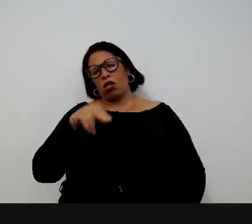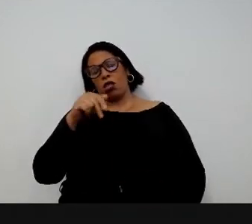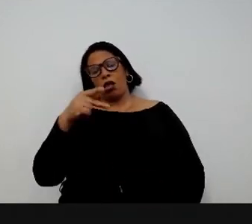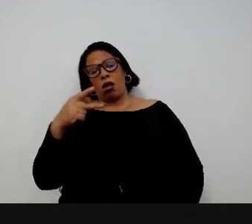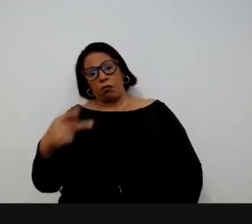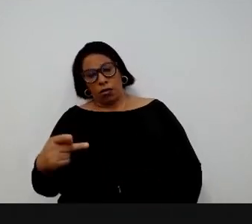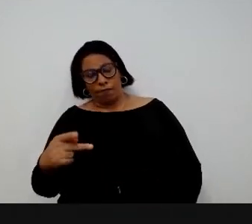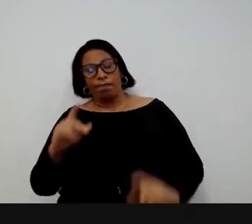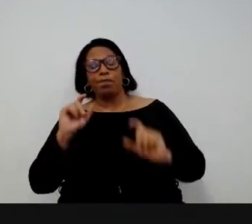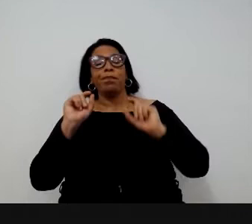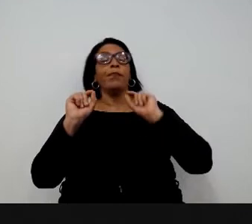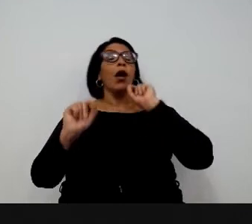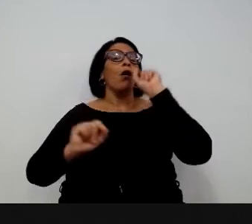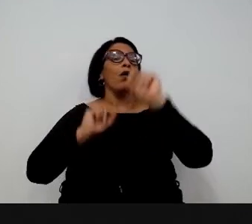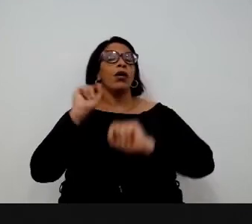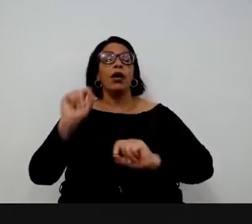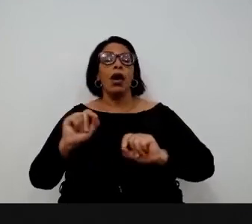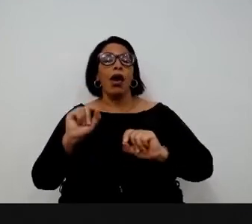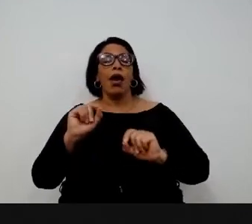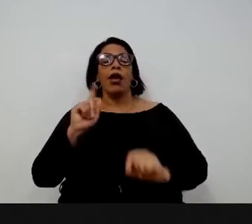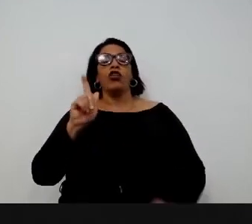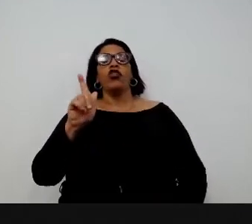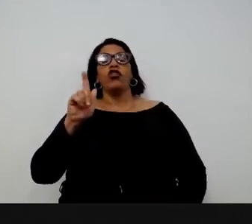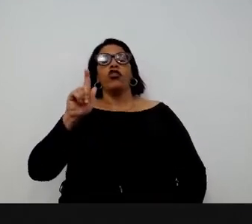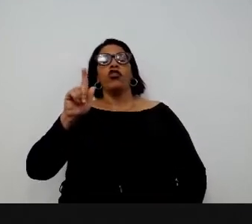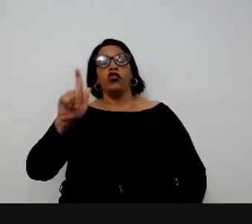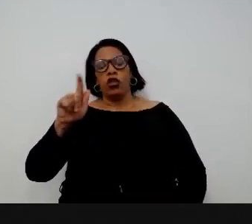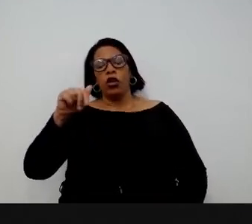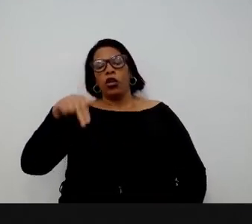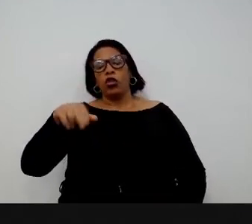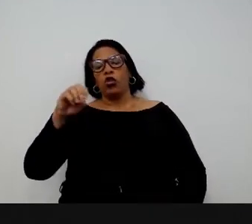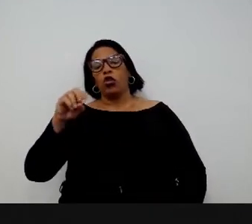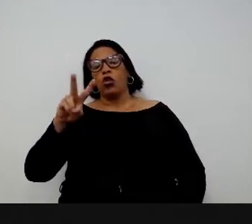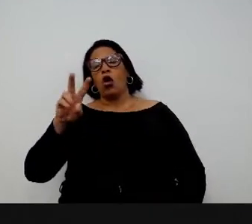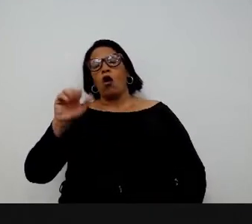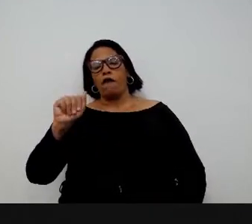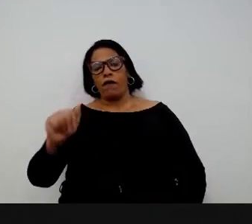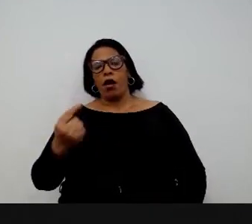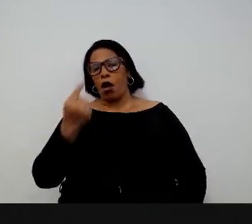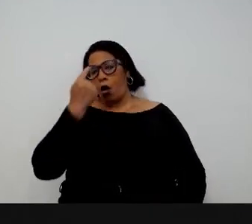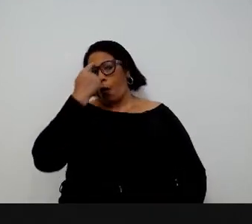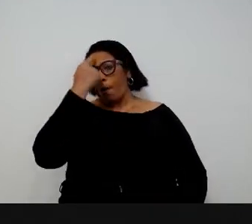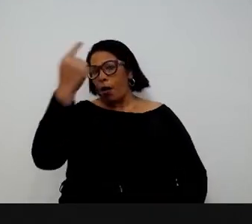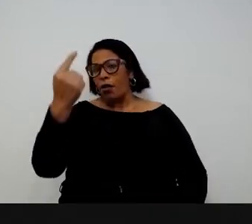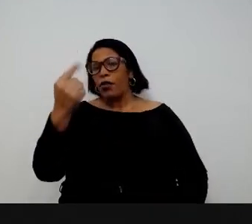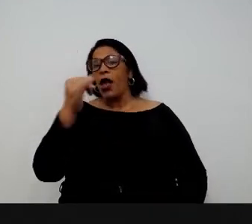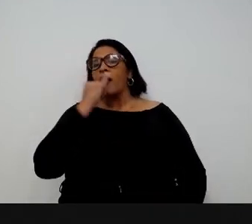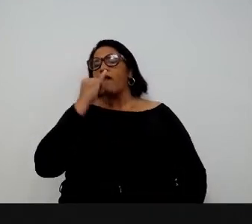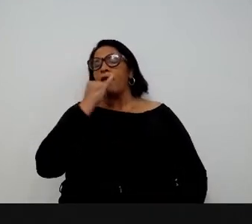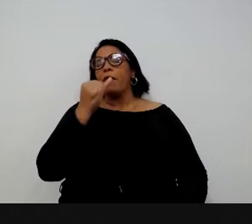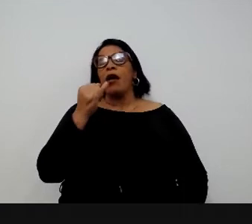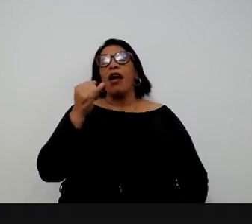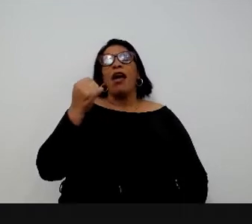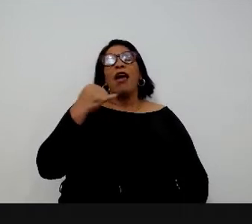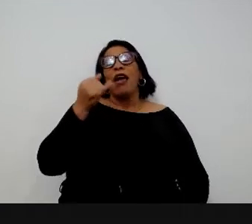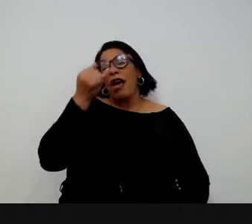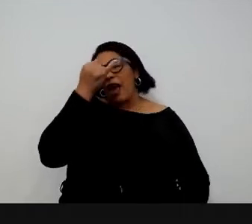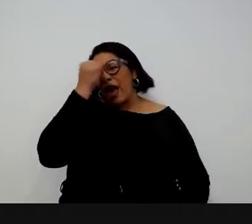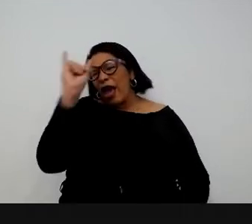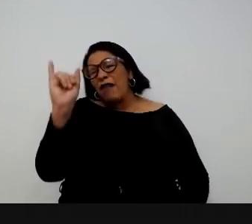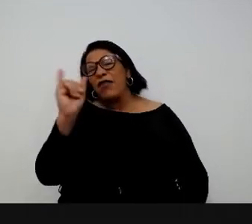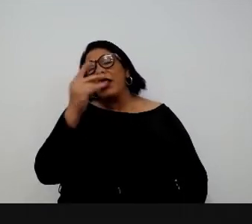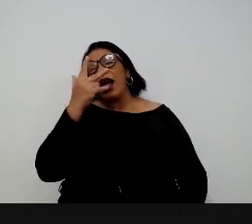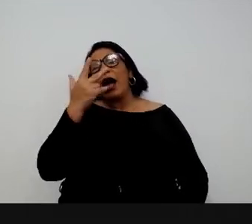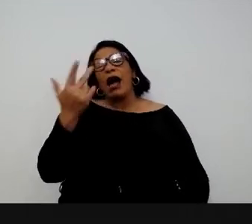Mas, o que é o ponto do Genova? É conseguir fazer com que esse pensamento seja menos na base da Gambiarra e mais na base da